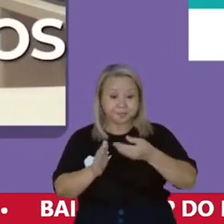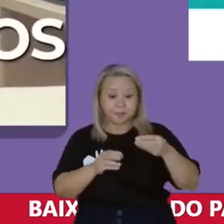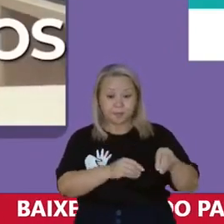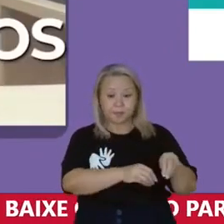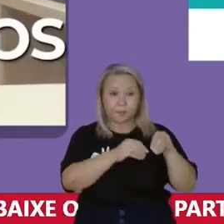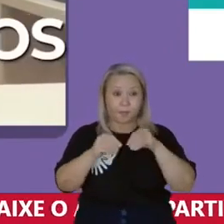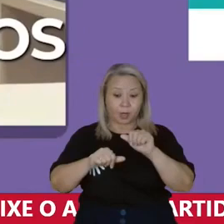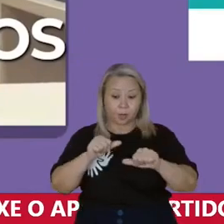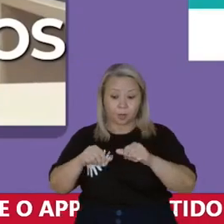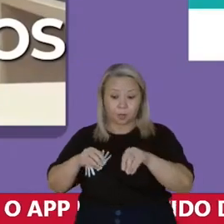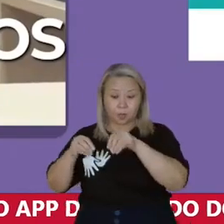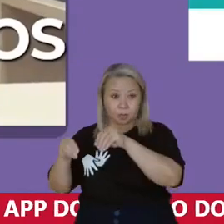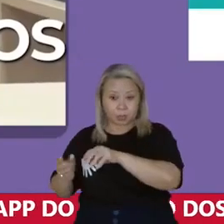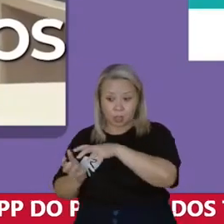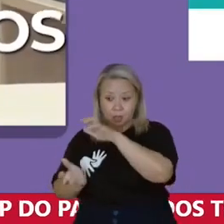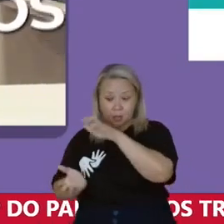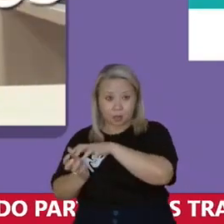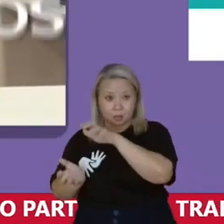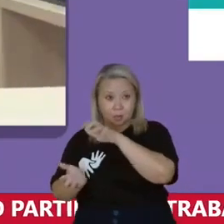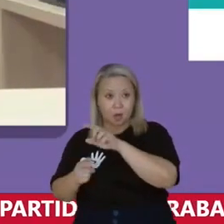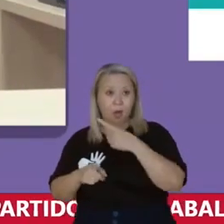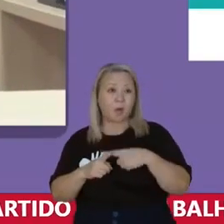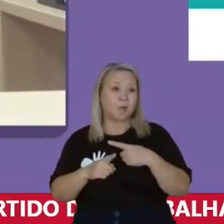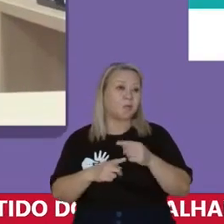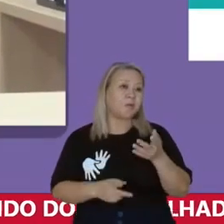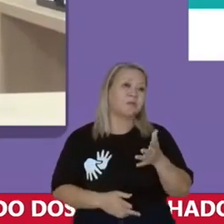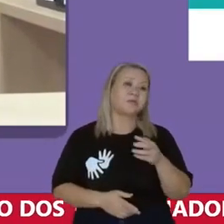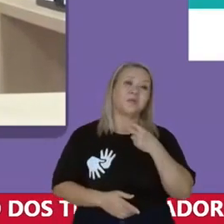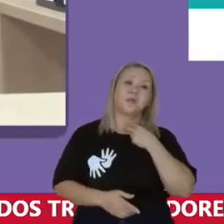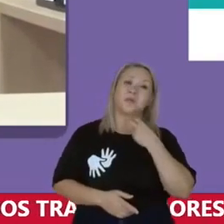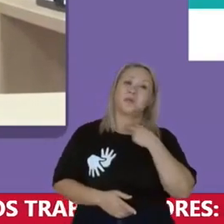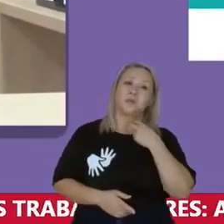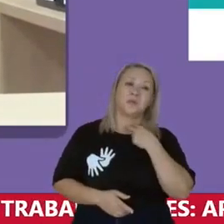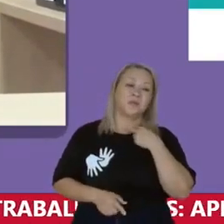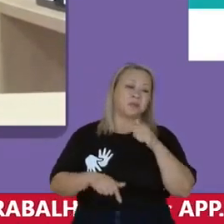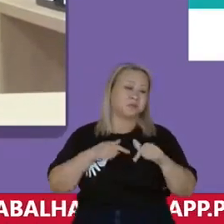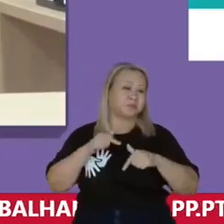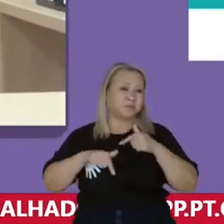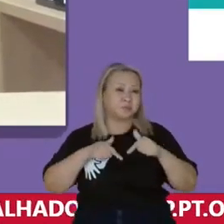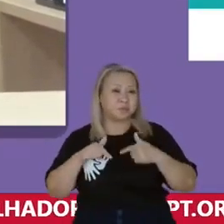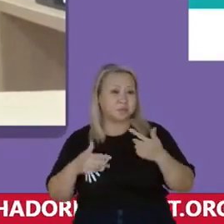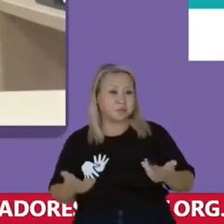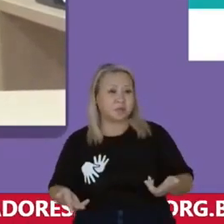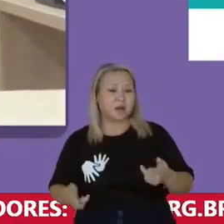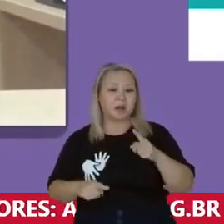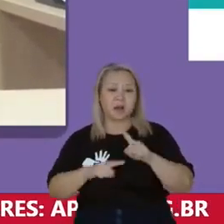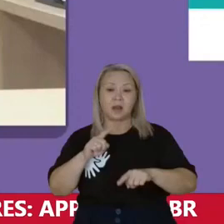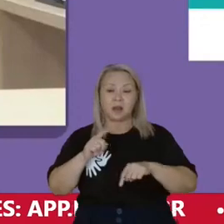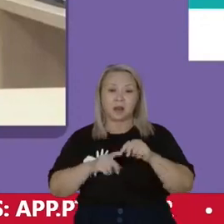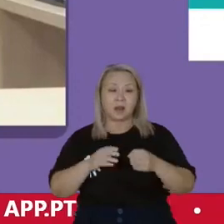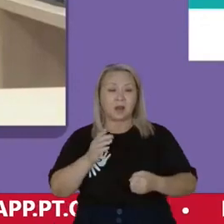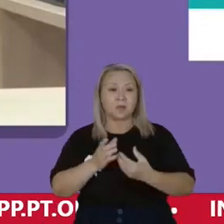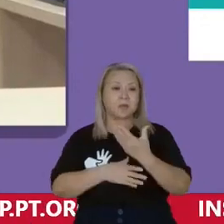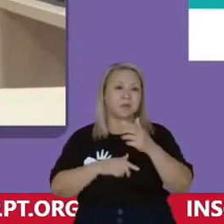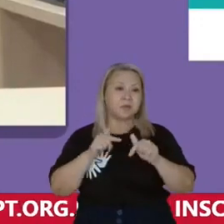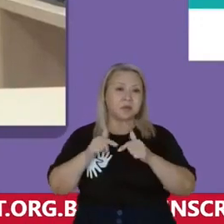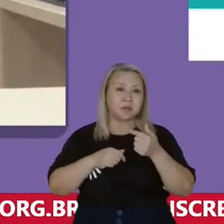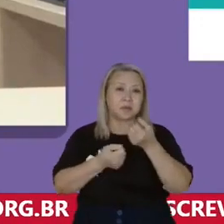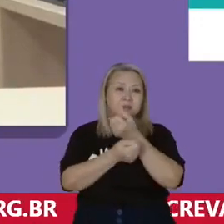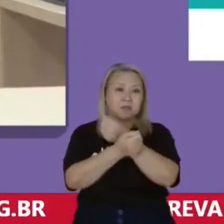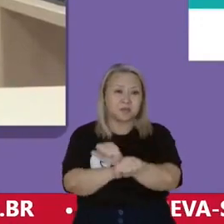momento Os idosos Porque eles já não podiam mais produzir Imagine escravo